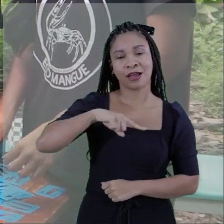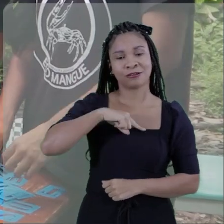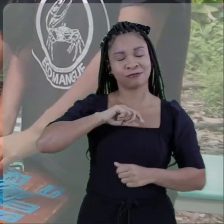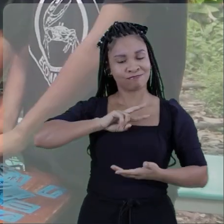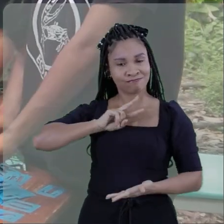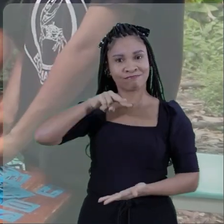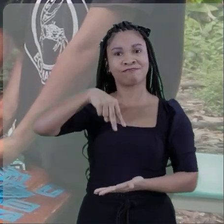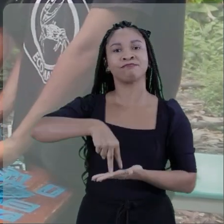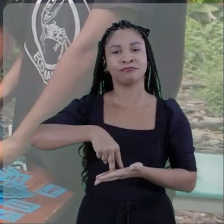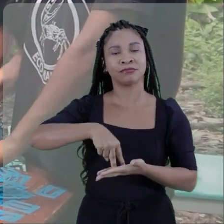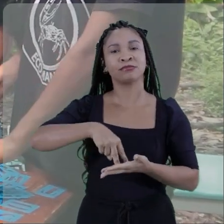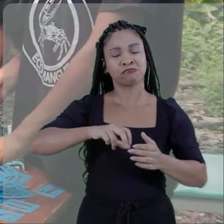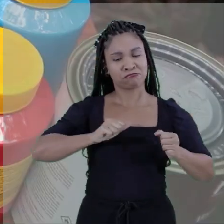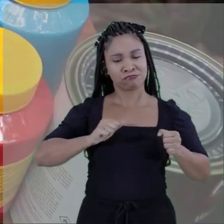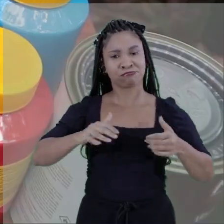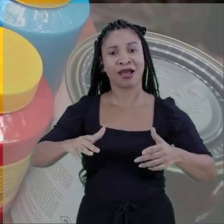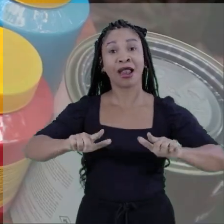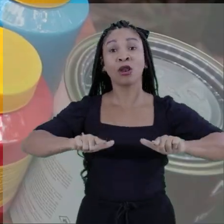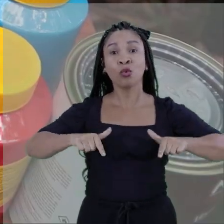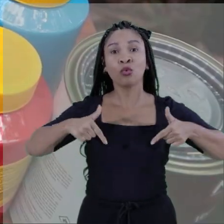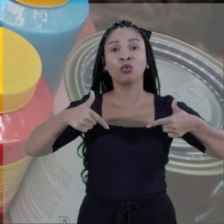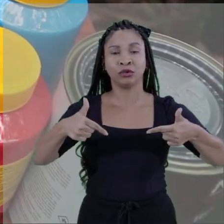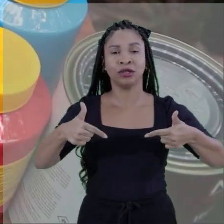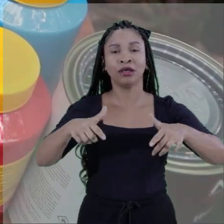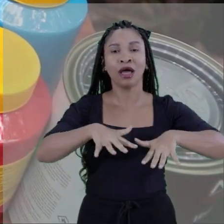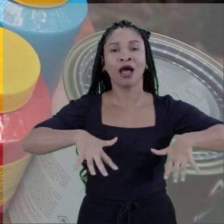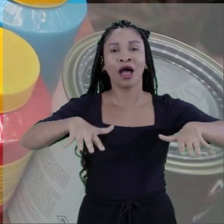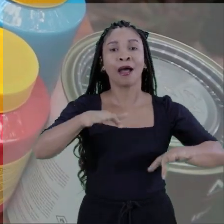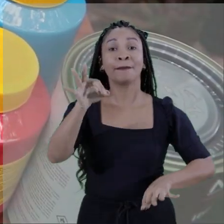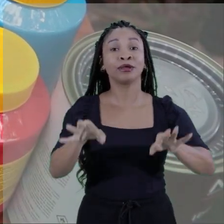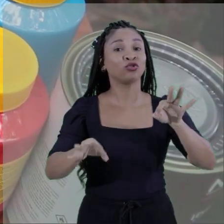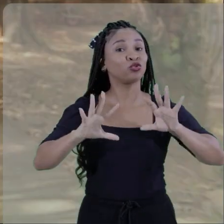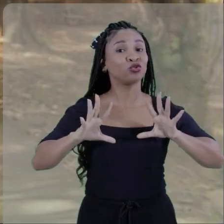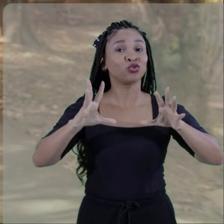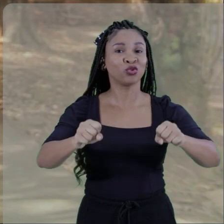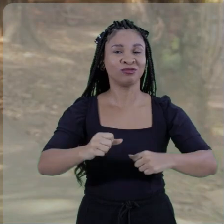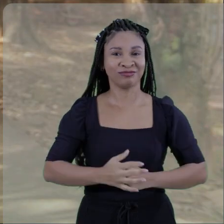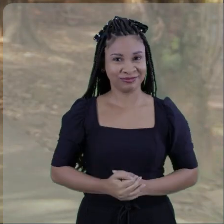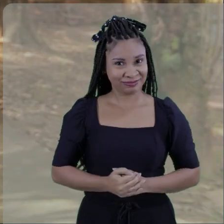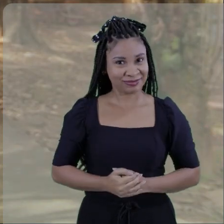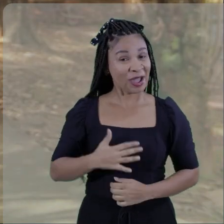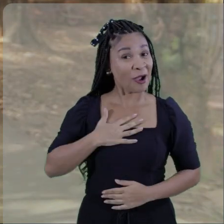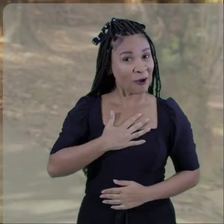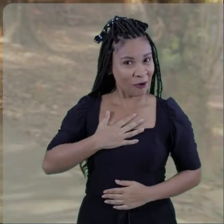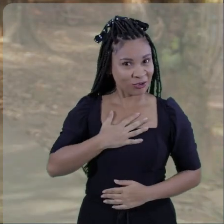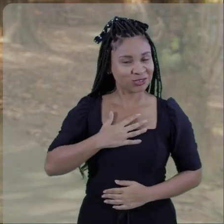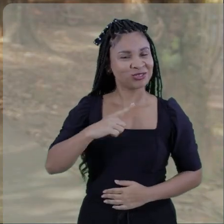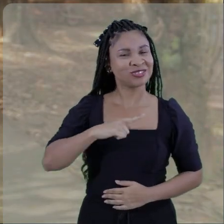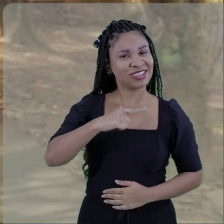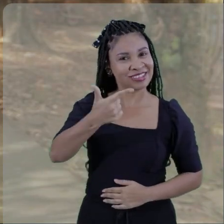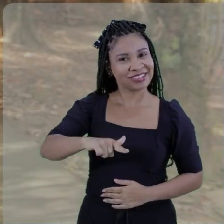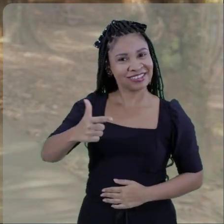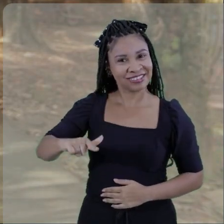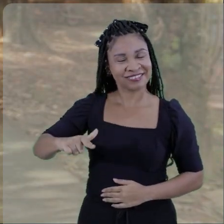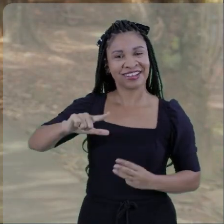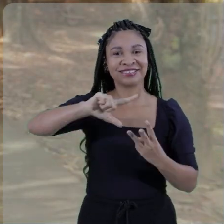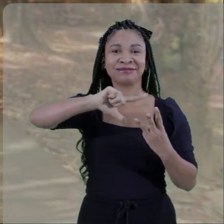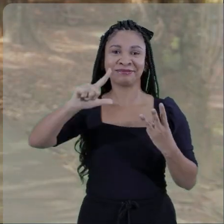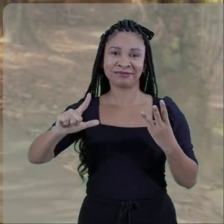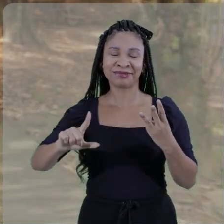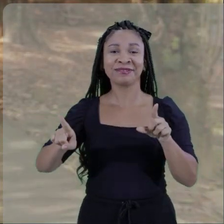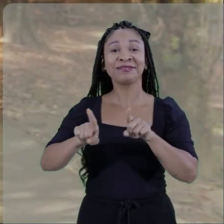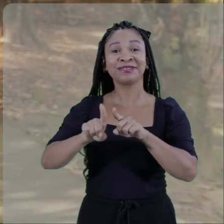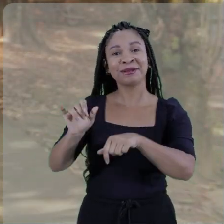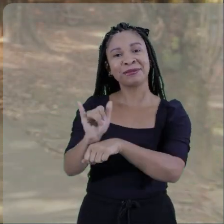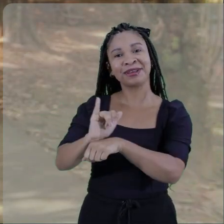ali fazendo acontecer e lutando por um meio ambiente justo para todos. E aí, gostou? Esses e outros vídeos podem ser